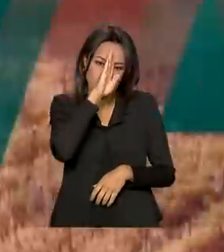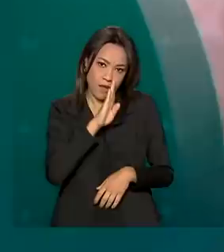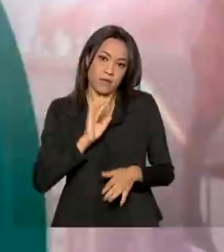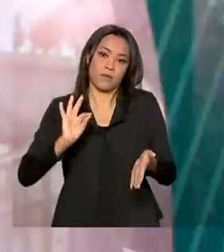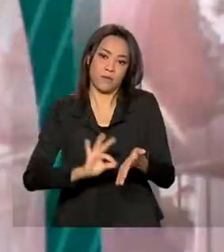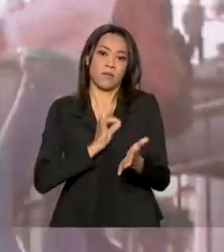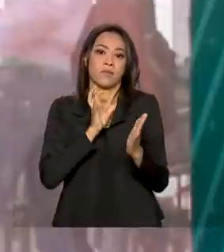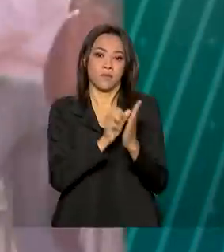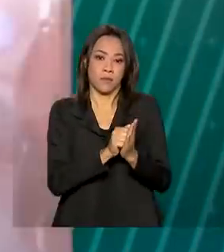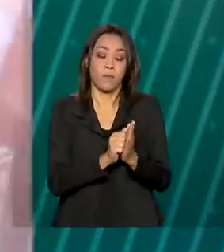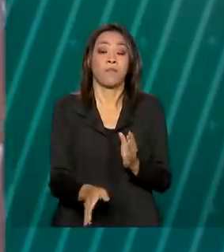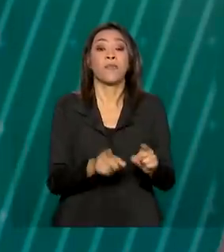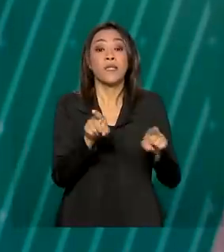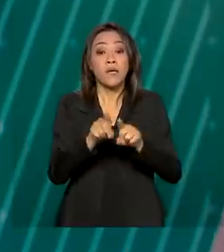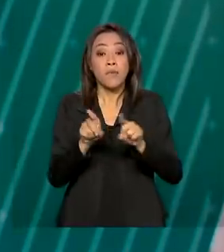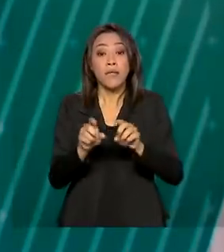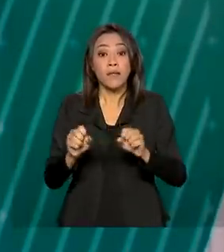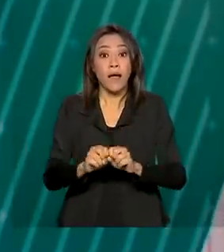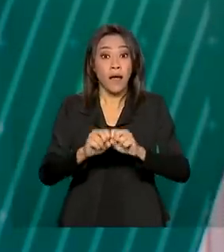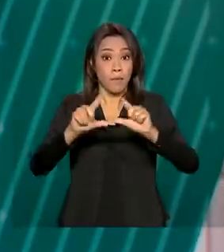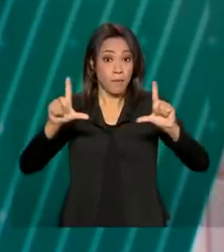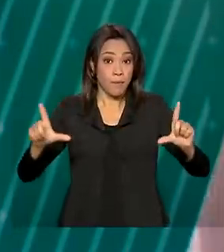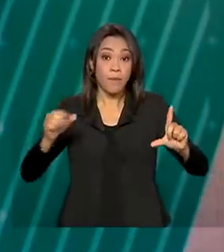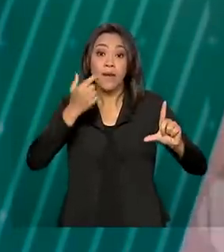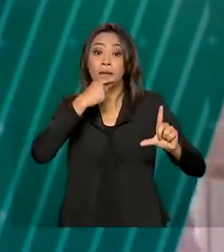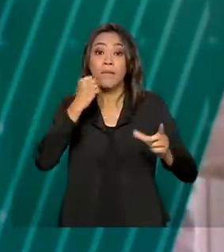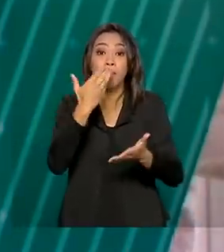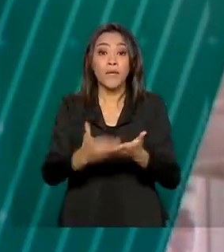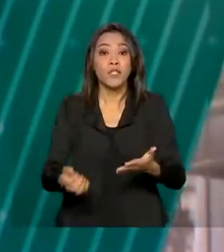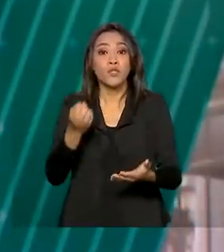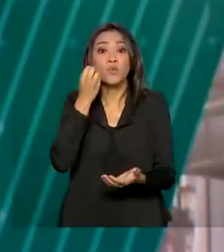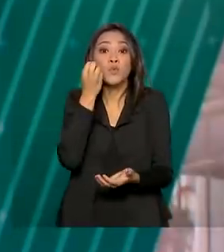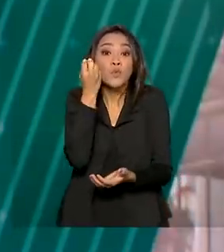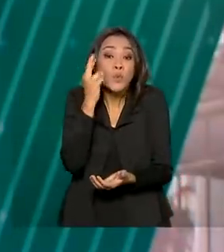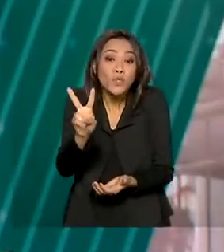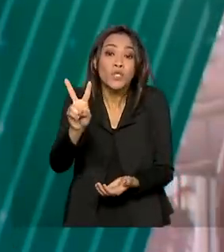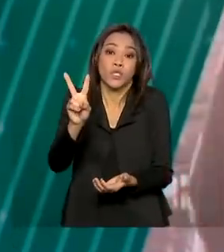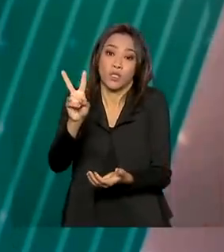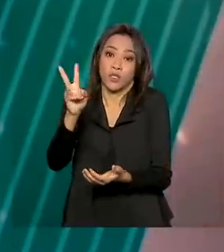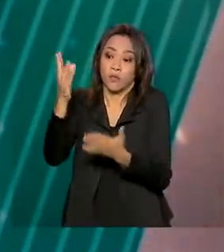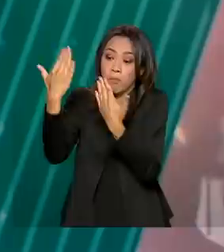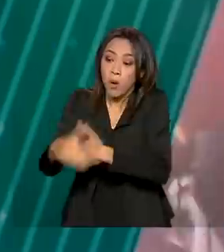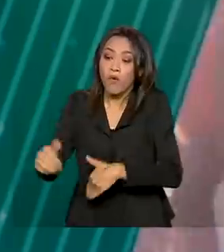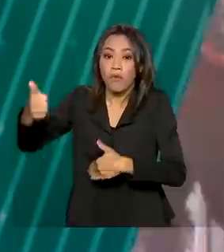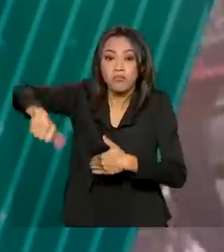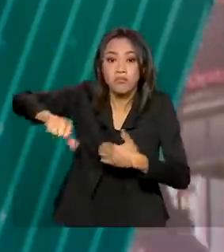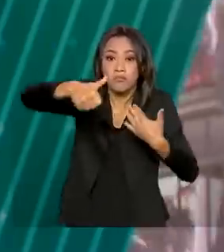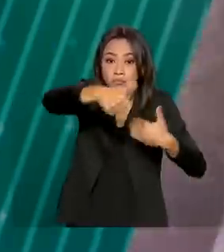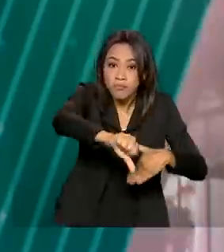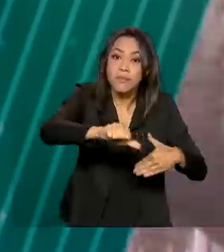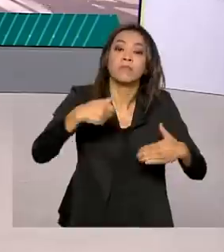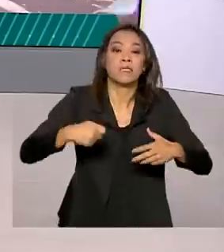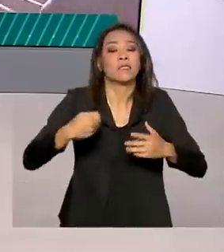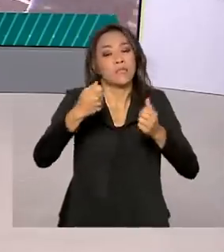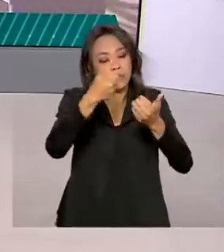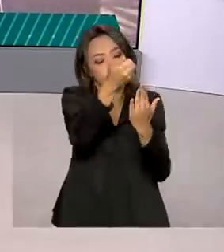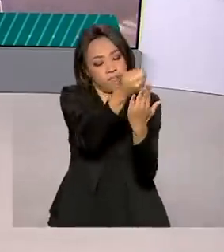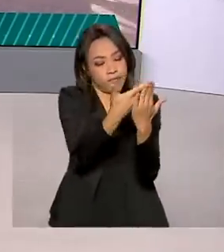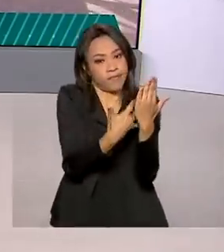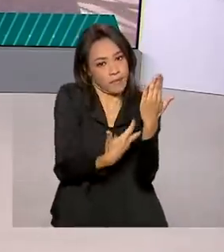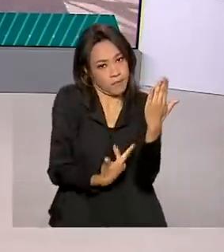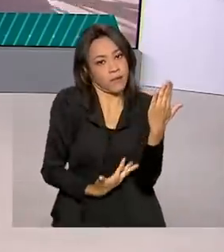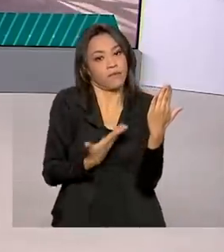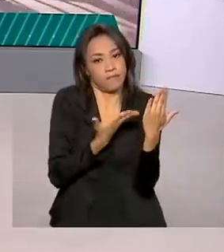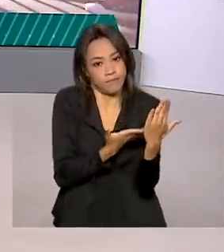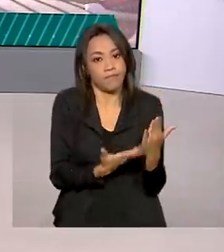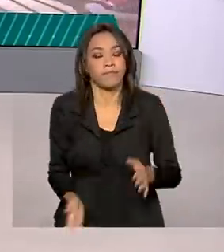está aberto para quem perdeu os dois dias de prova no ano passado, justificar a ausência no exame. As carnes